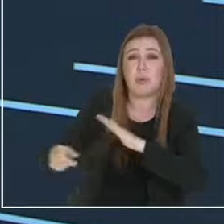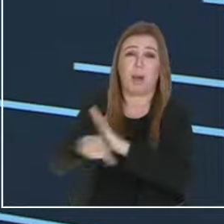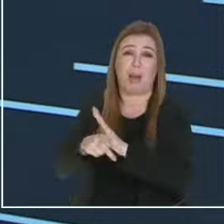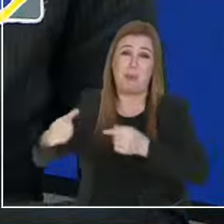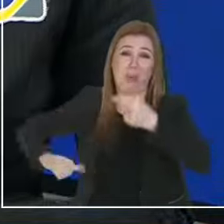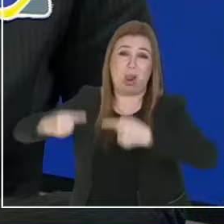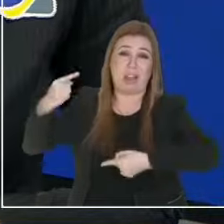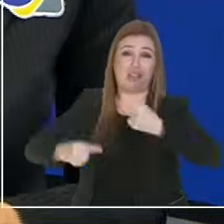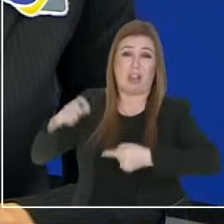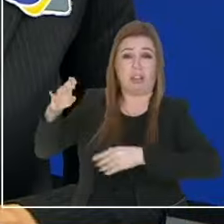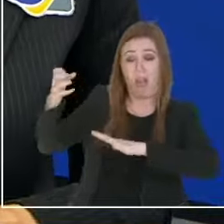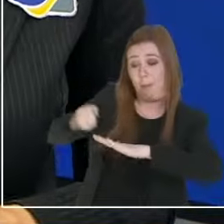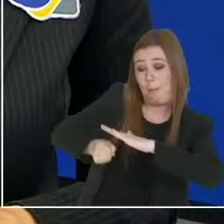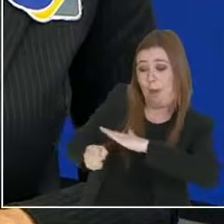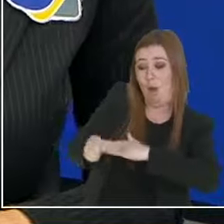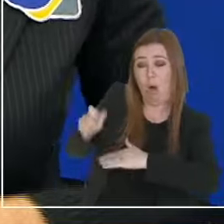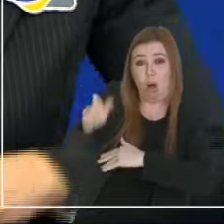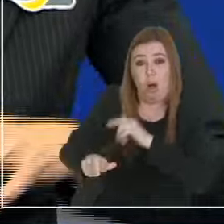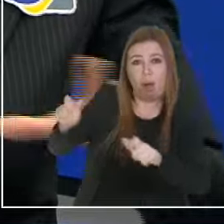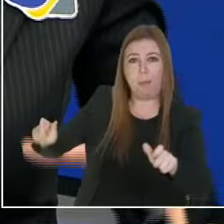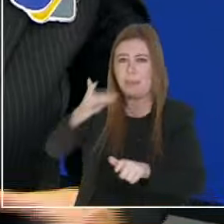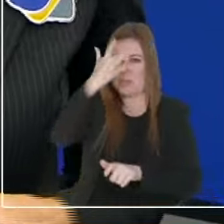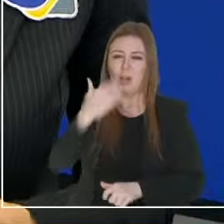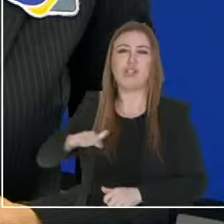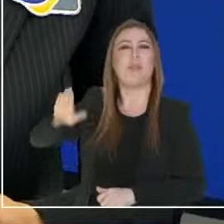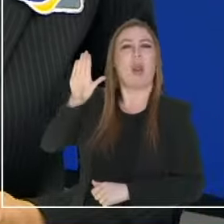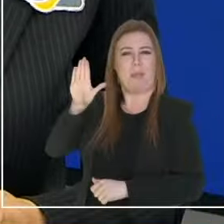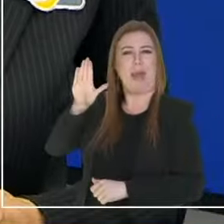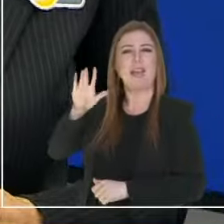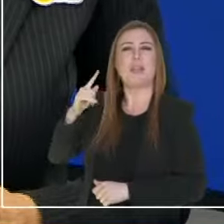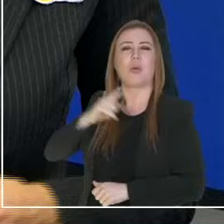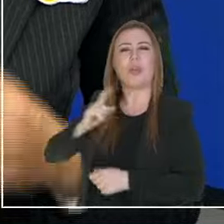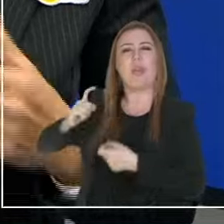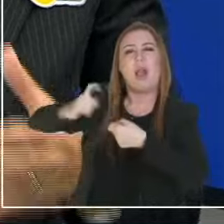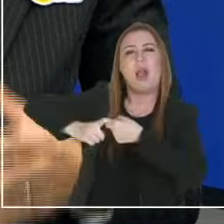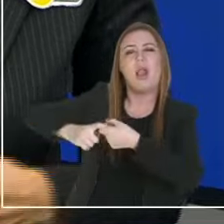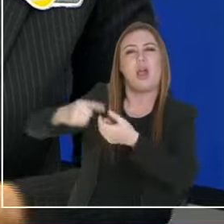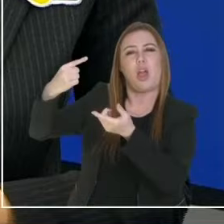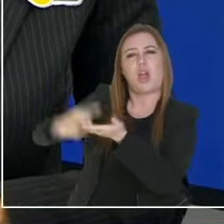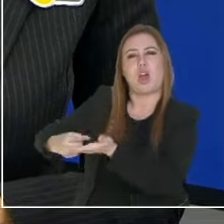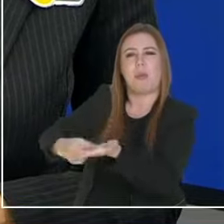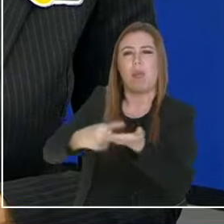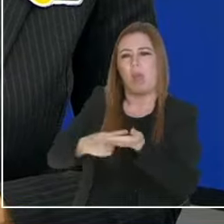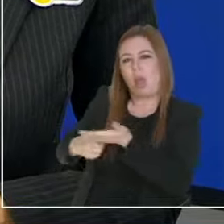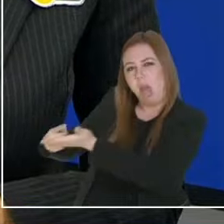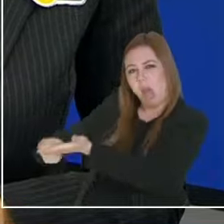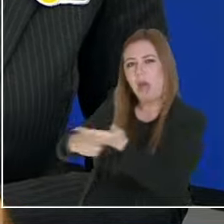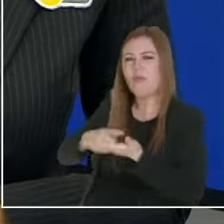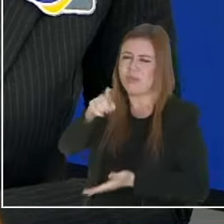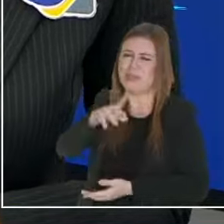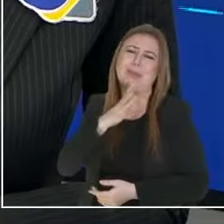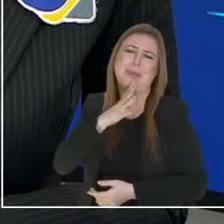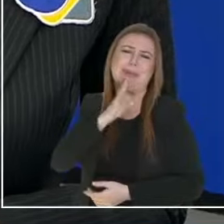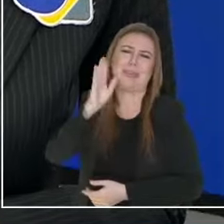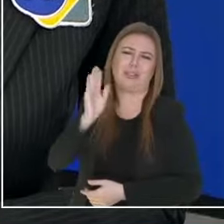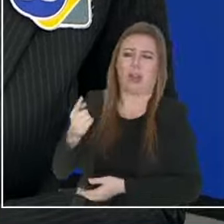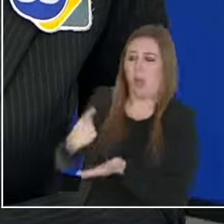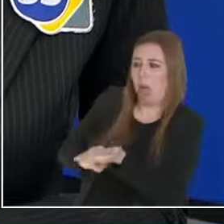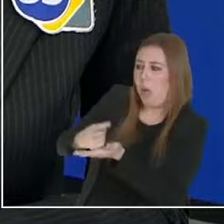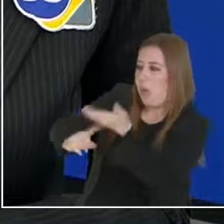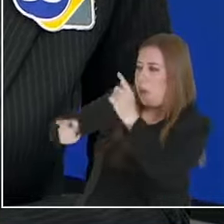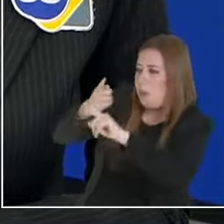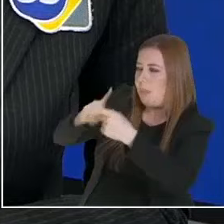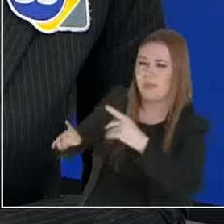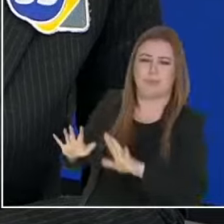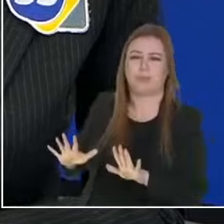político, de promessas eleitoreiras feitas quando eles fazem essas grandes alianças, o Toma Lá da Cá, que você bem conhece. Nós vamos implantar um novo